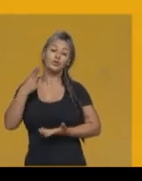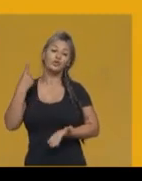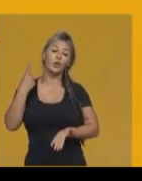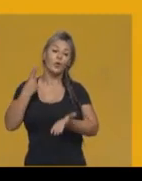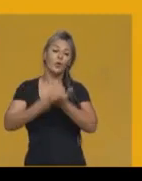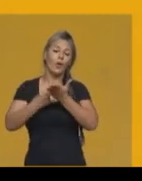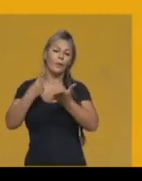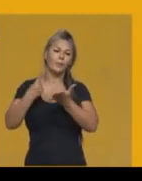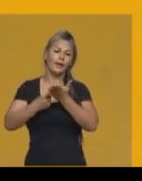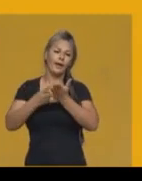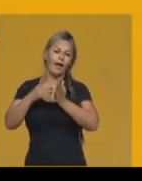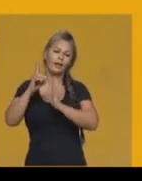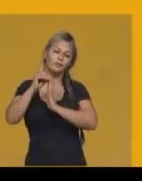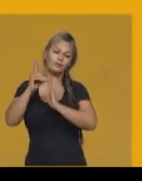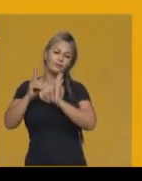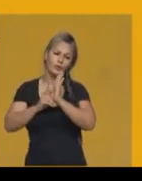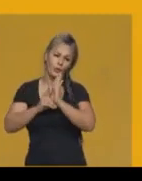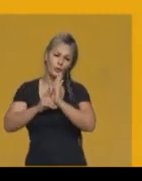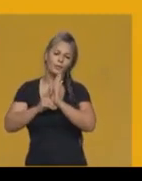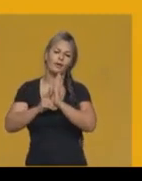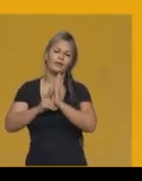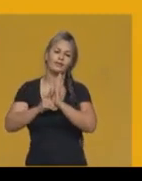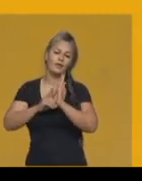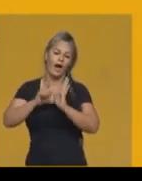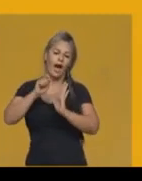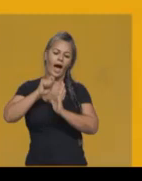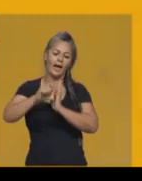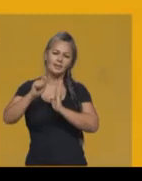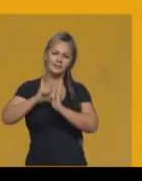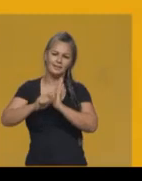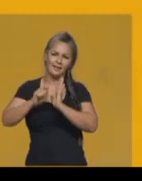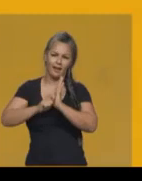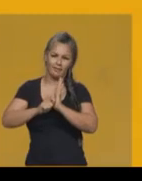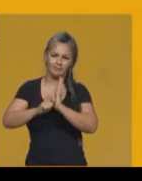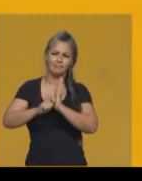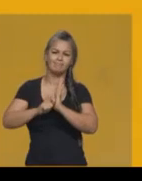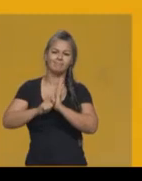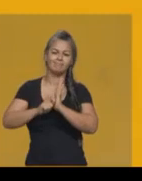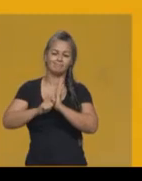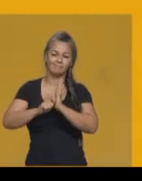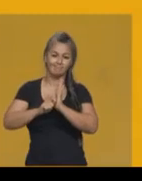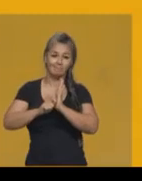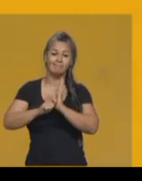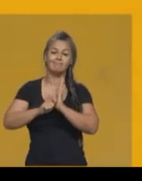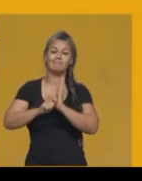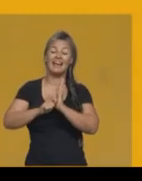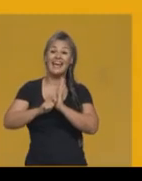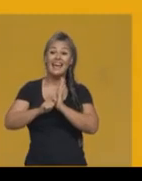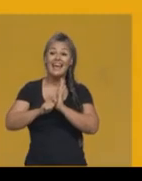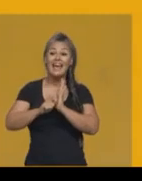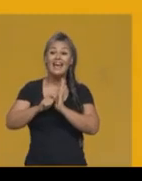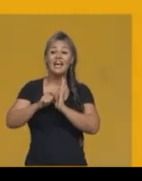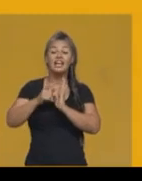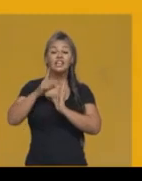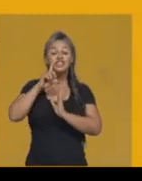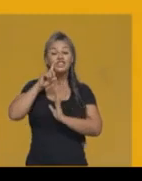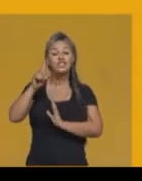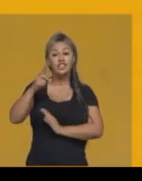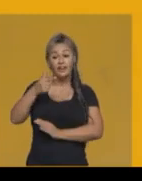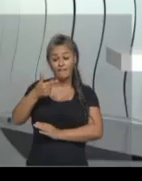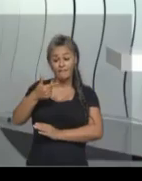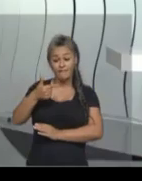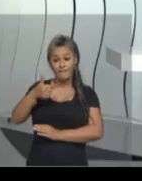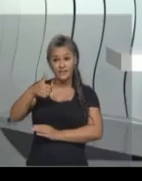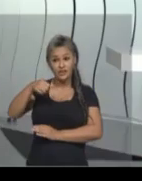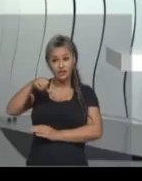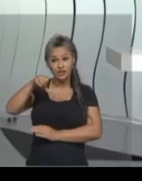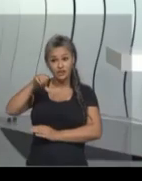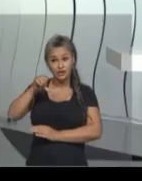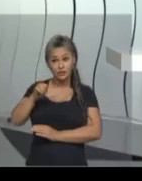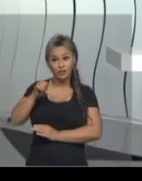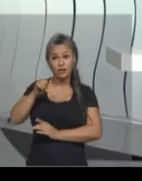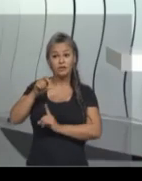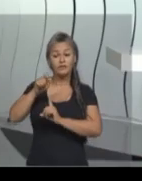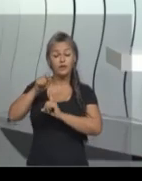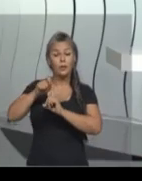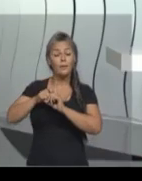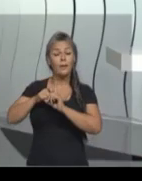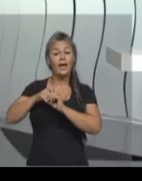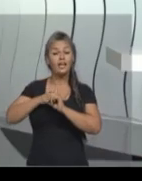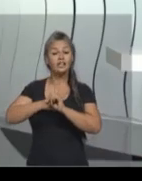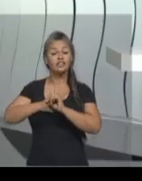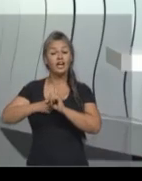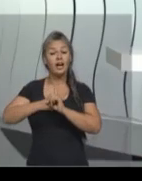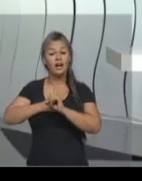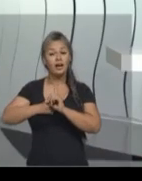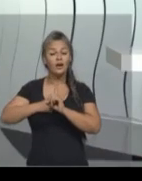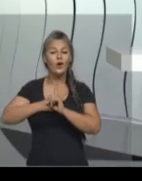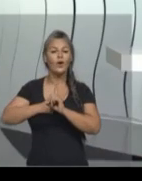1825. Então repare bem que de setembro de 1822 até agosto de